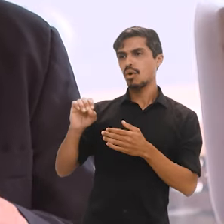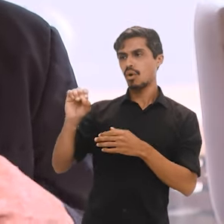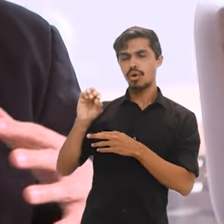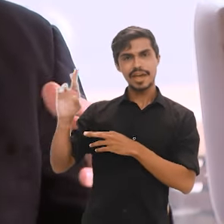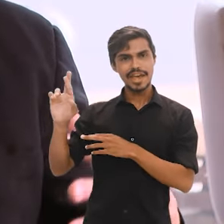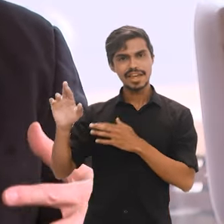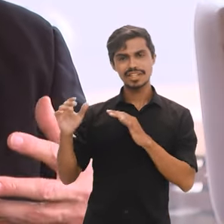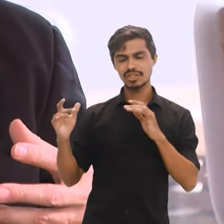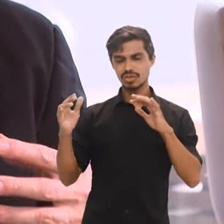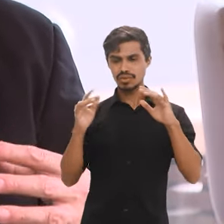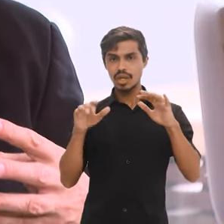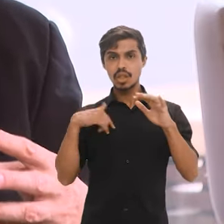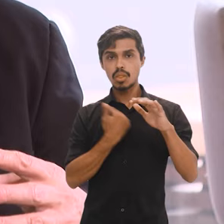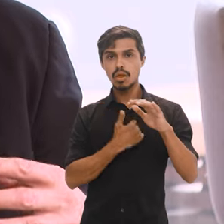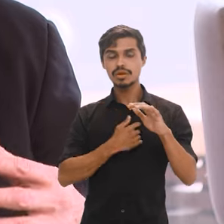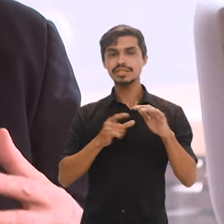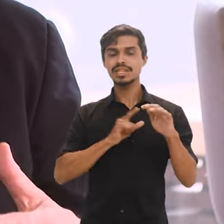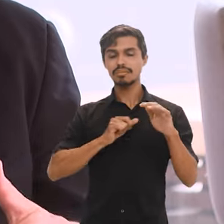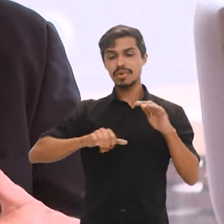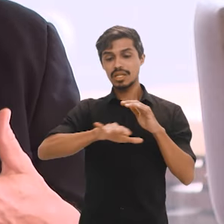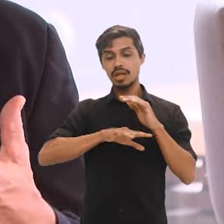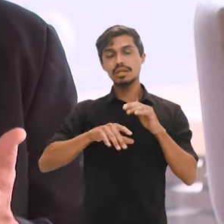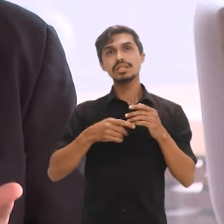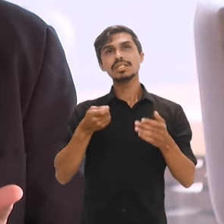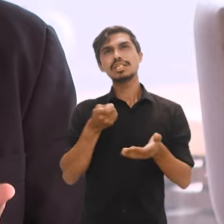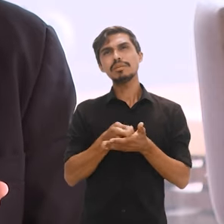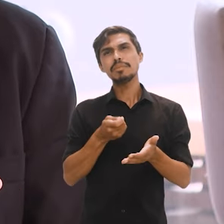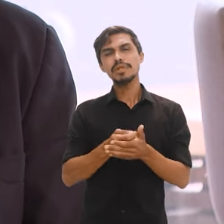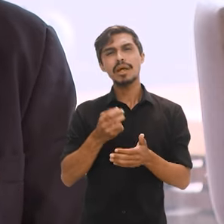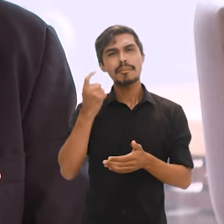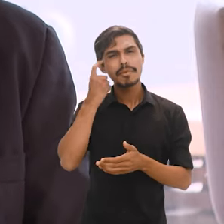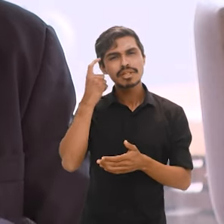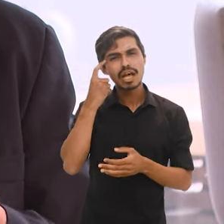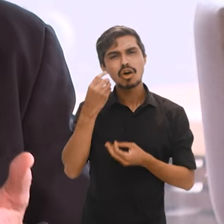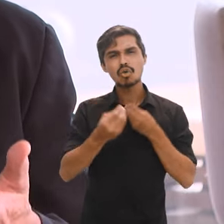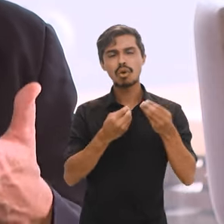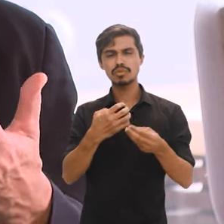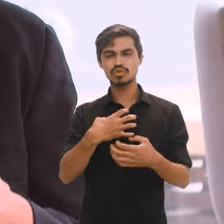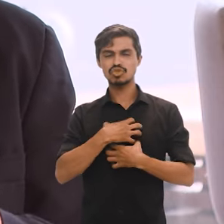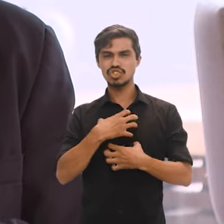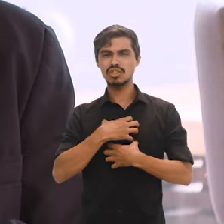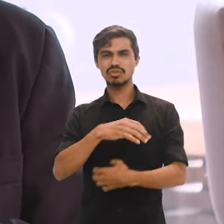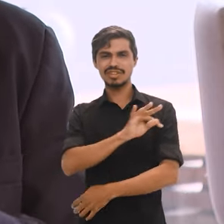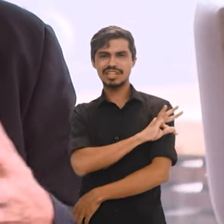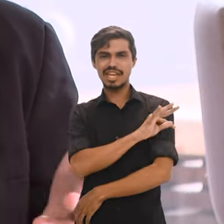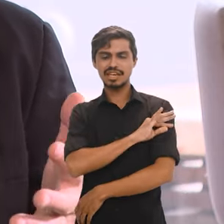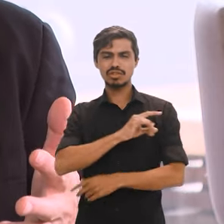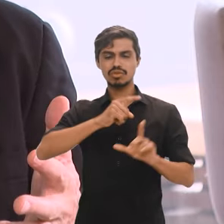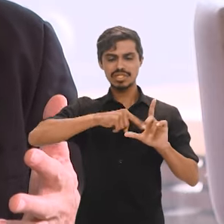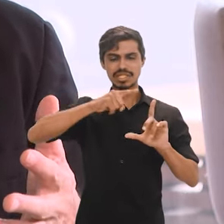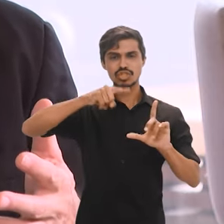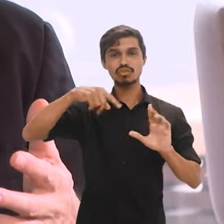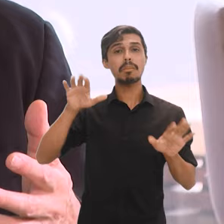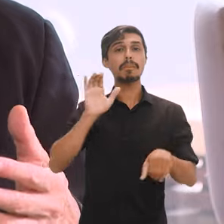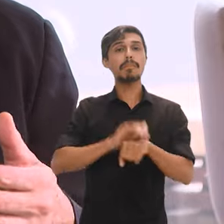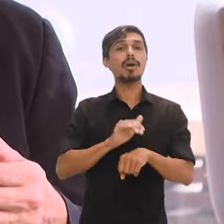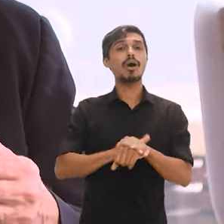etc., que têm realidades que talvez exigiriam um repensar do ponto de vista técnico, estatístico, próprio,